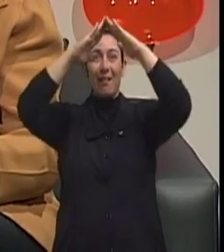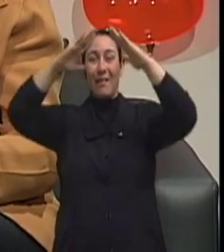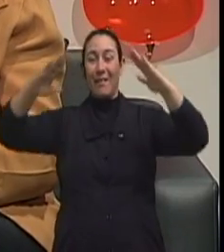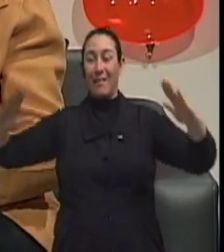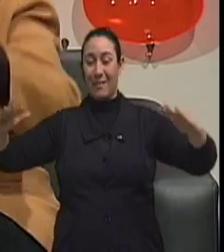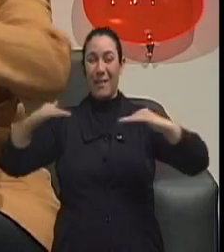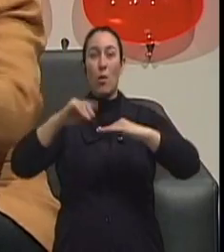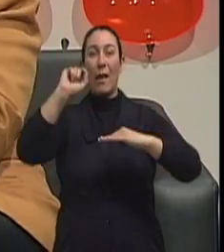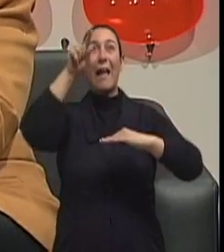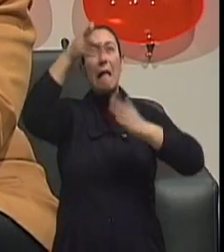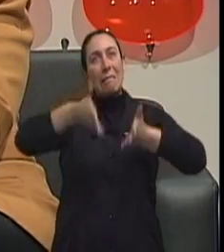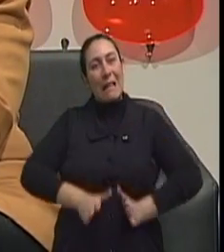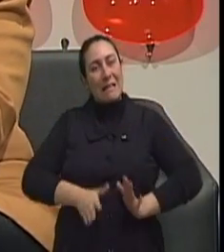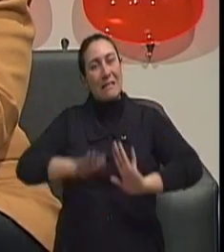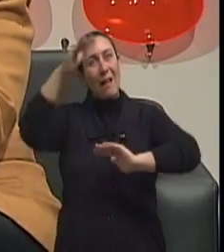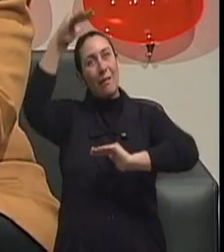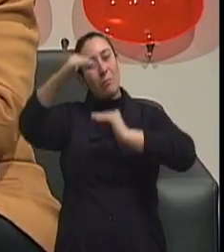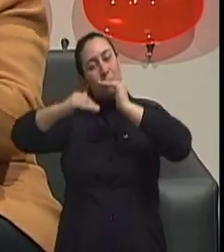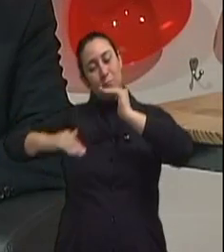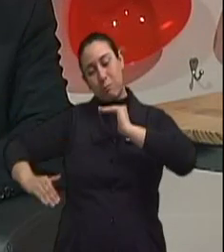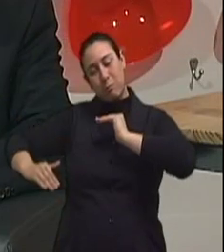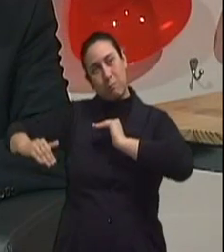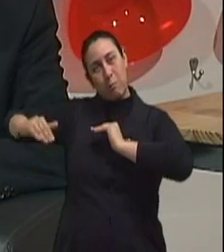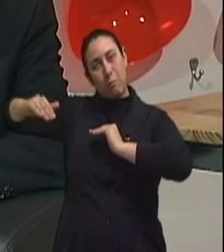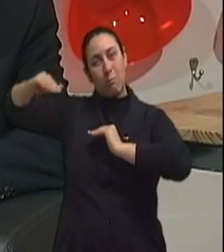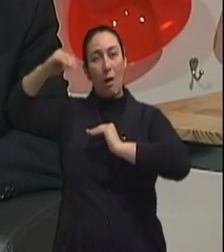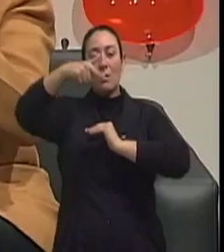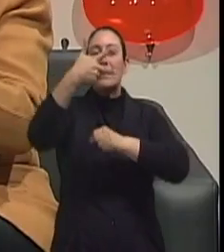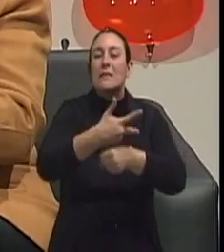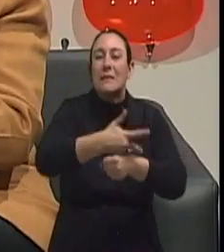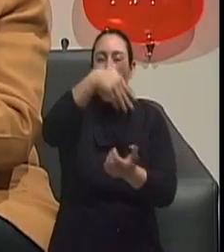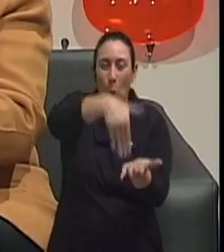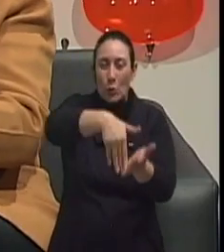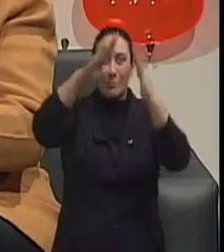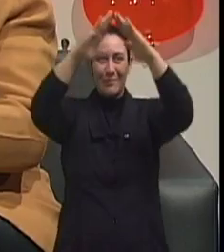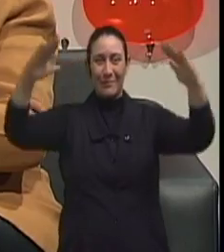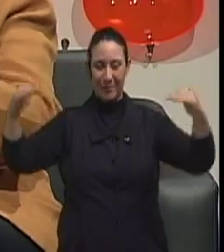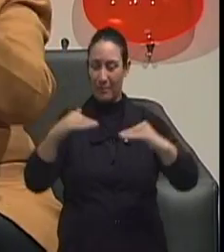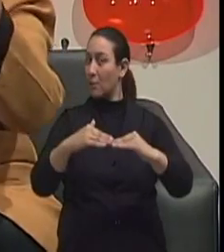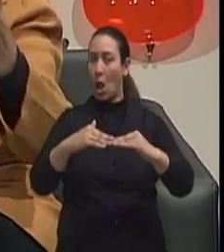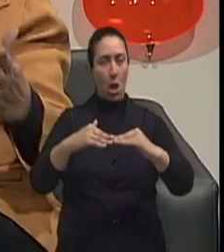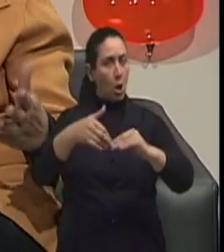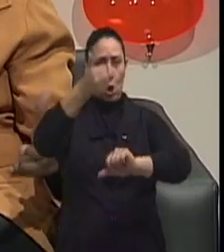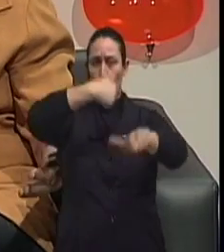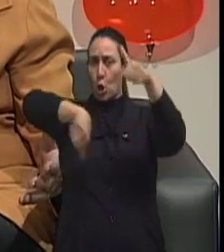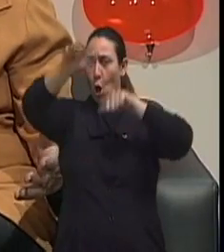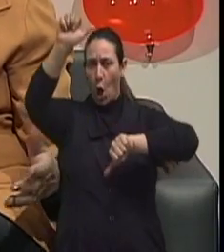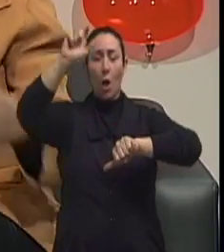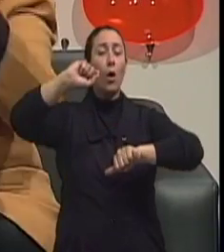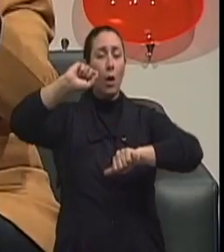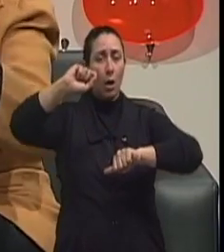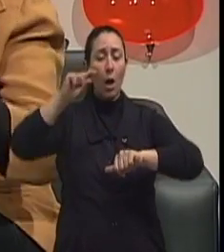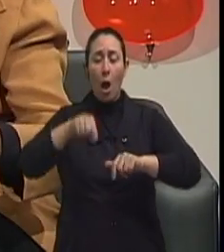Nasce menos e morre-se menos, né? Estão nascendo menos crianças, estão morrendo menos os idosos, né? E a gente quer chegar aos 90,